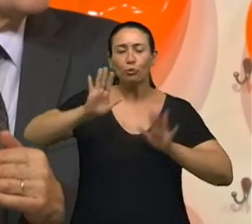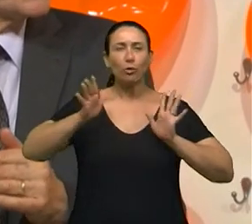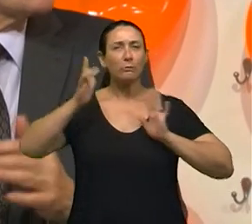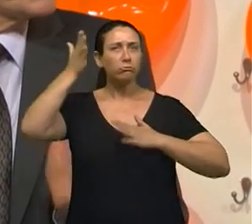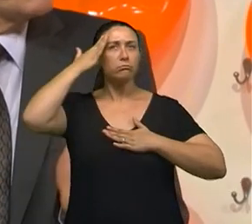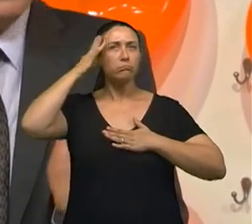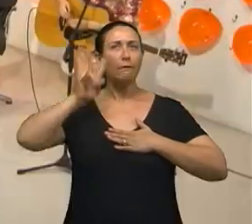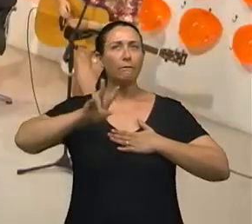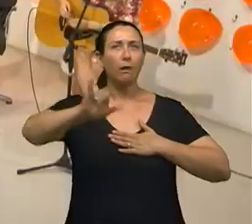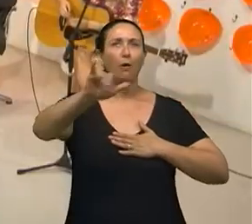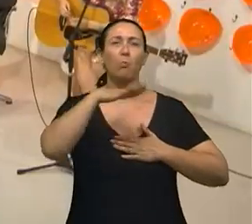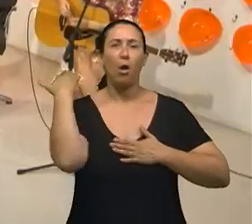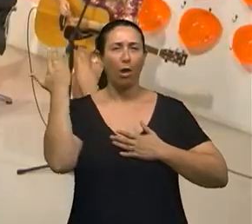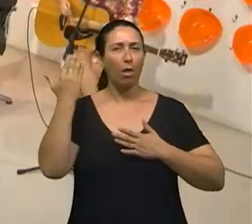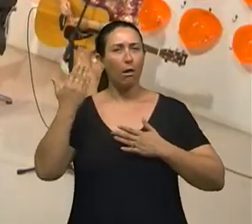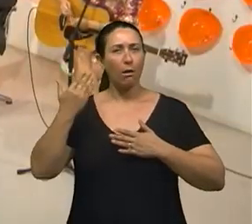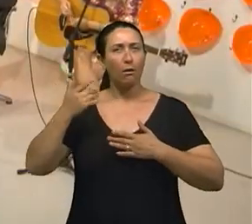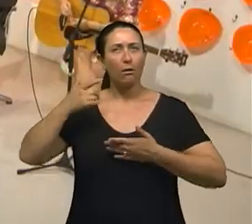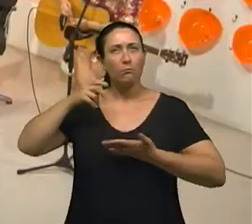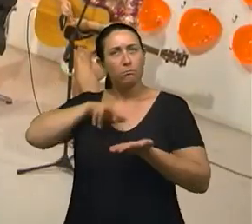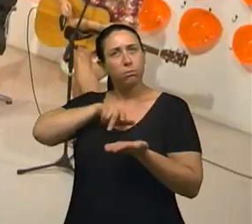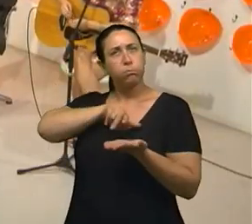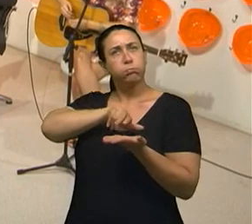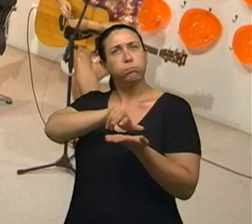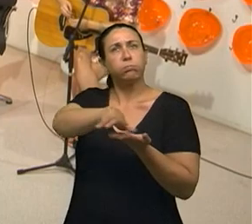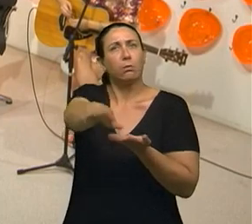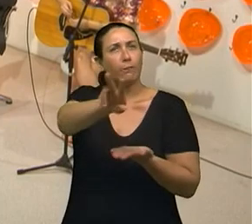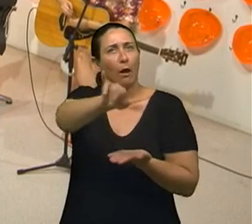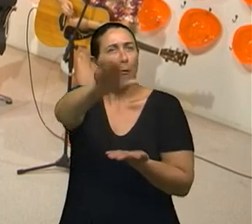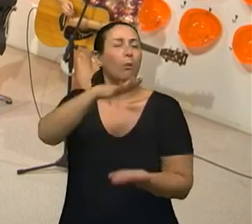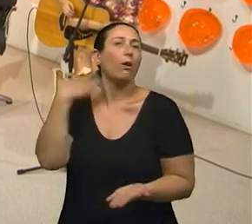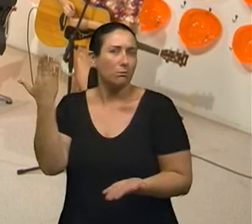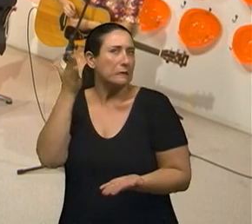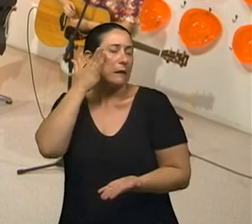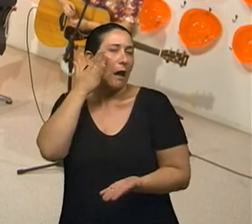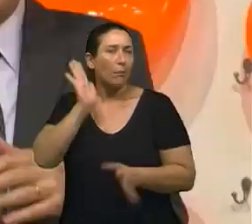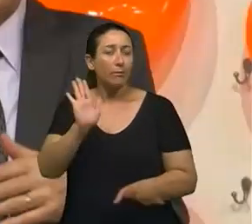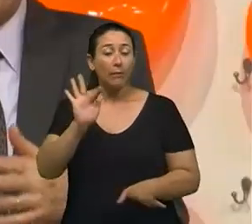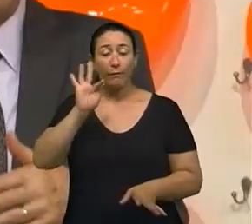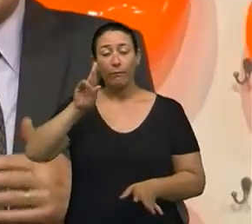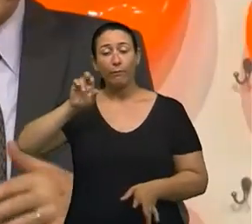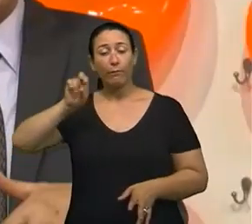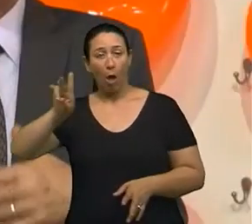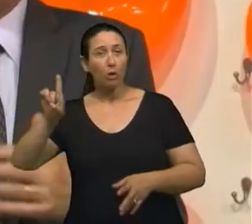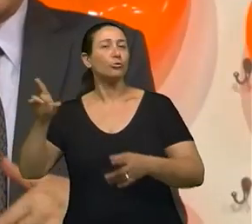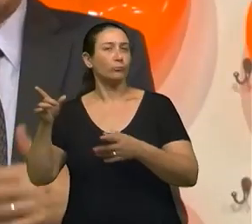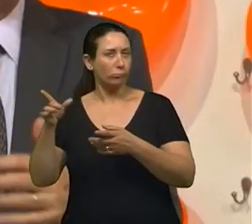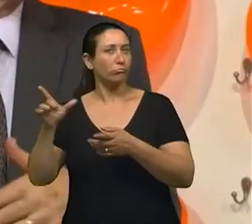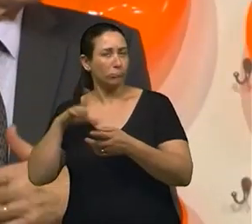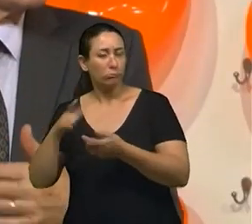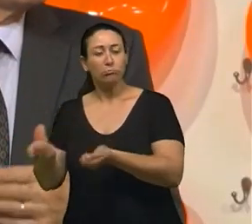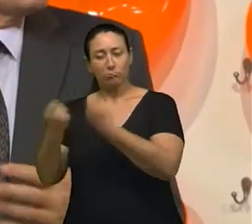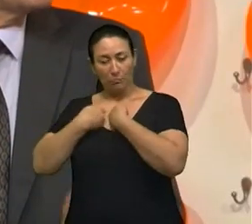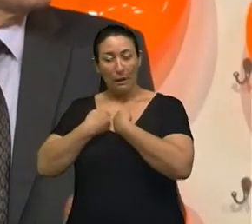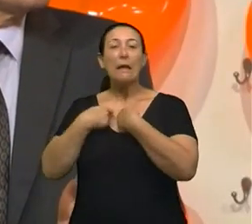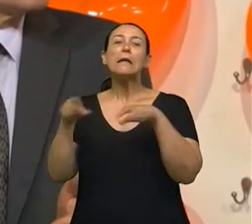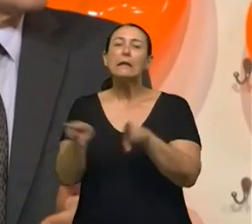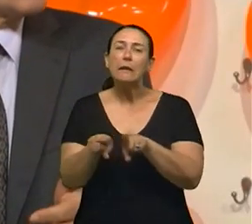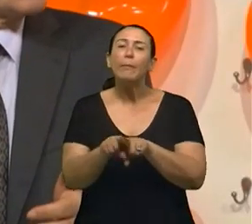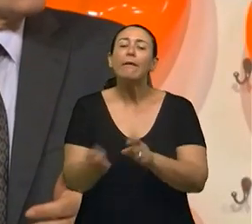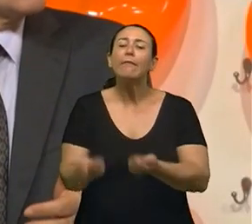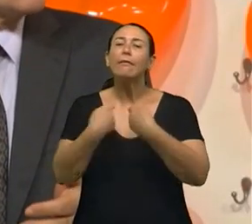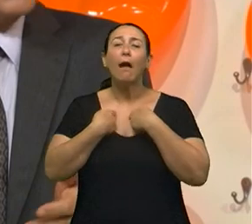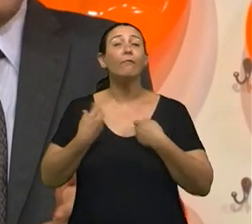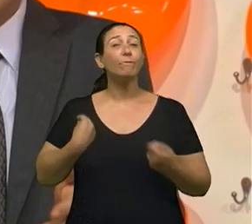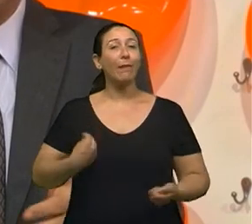só vai caminhando até morrer depois que nasce. Então o instinto de morte nos acompanha sempre. E o instinto de vida é o que faz com que a gente sobreviva,